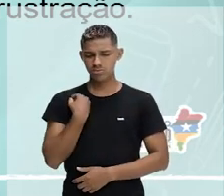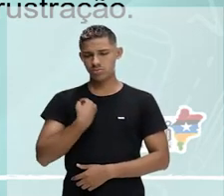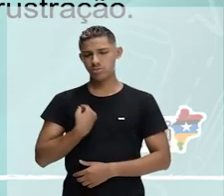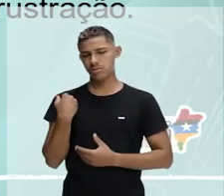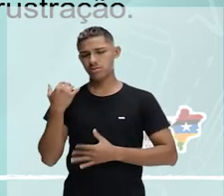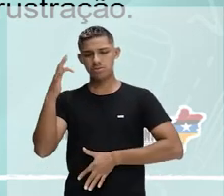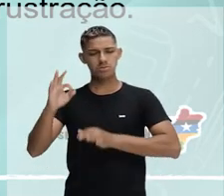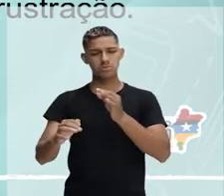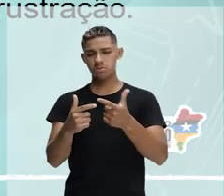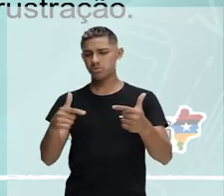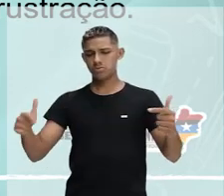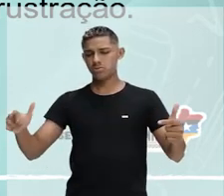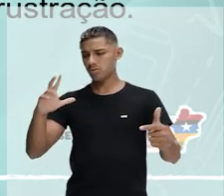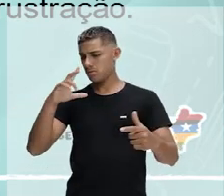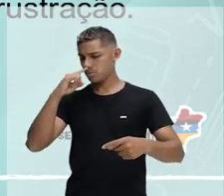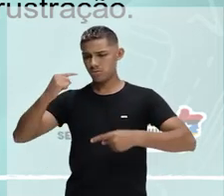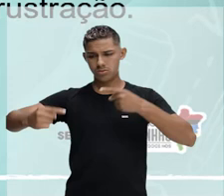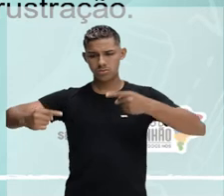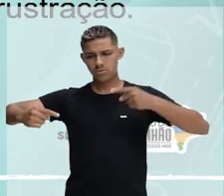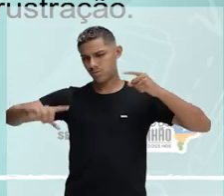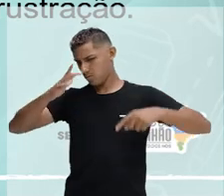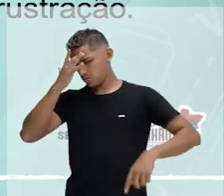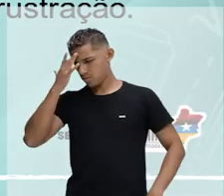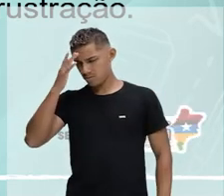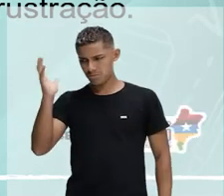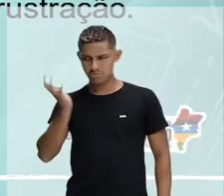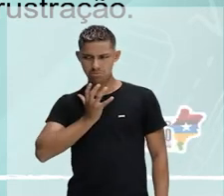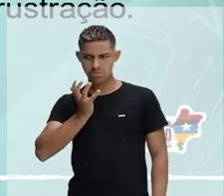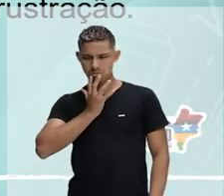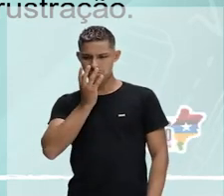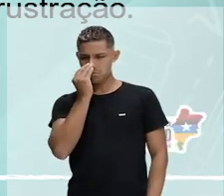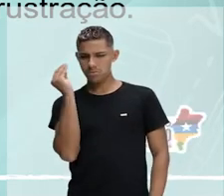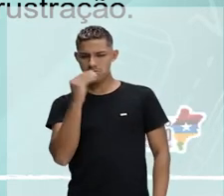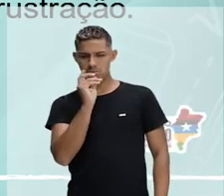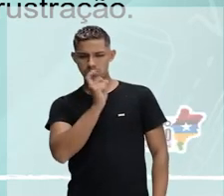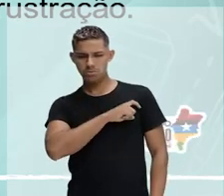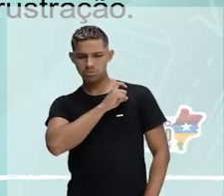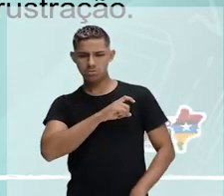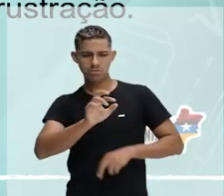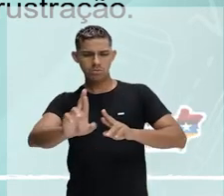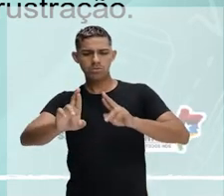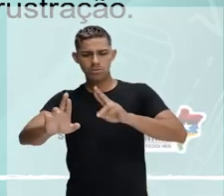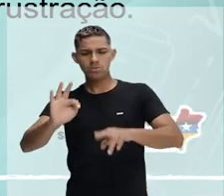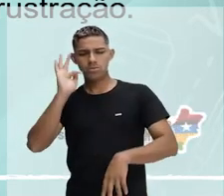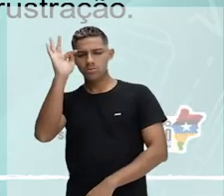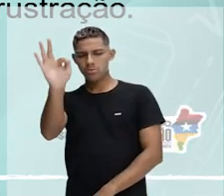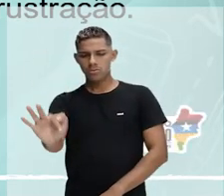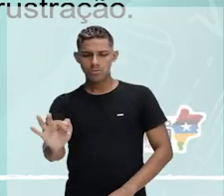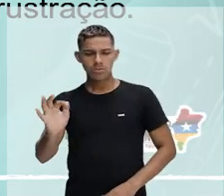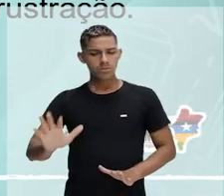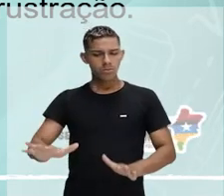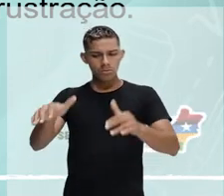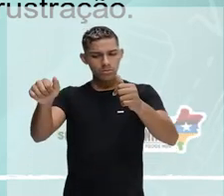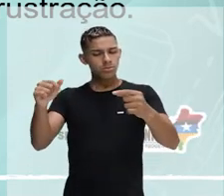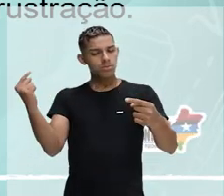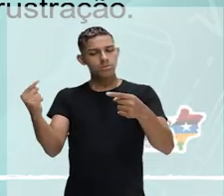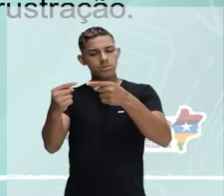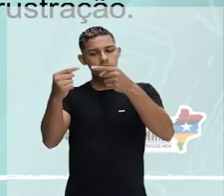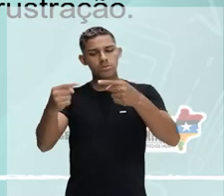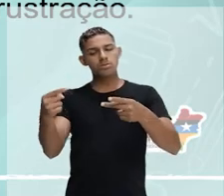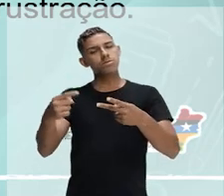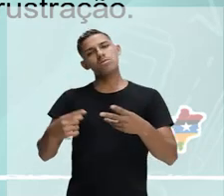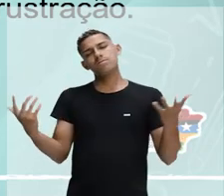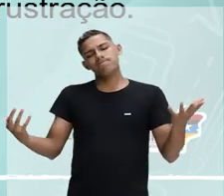injustiças dos poderosos. Ao mesmo tempo, relata a esperança de dias melhores, combinadas com uma certa frustração.